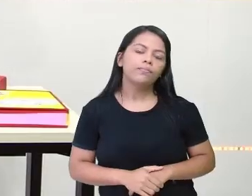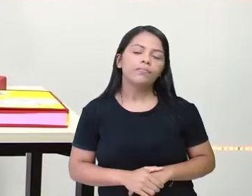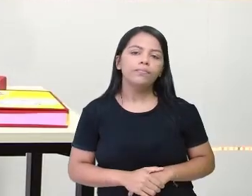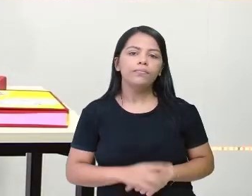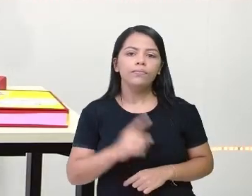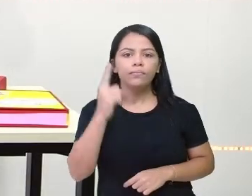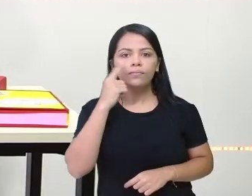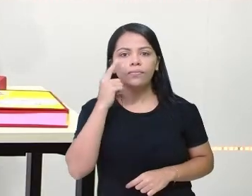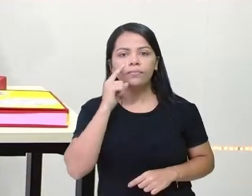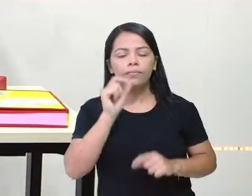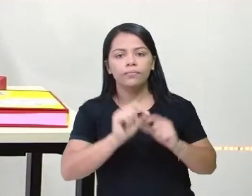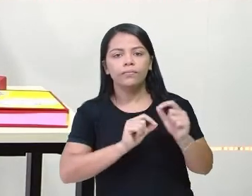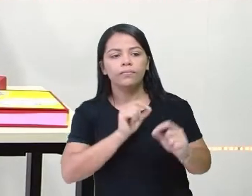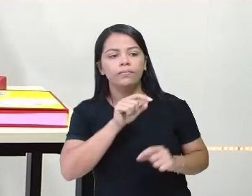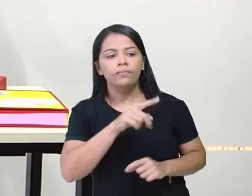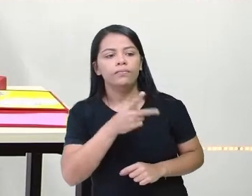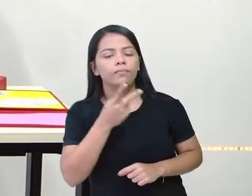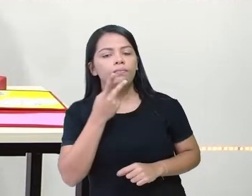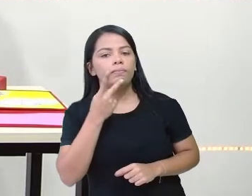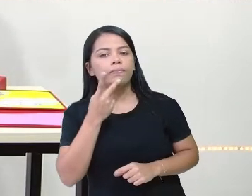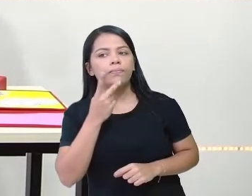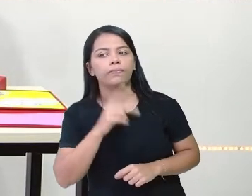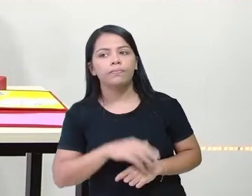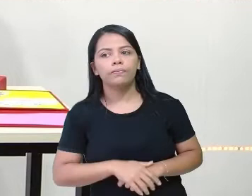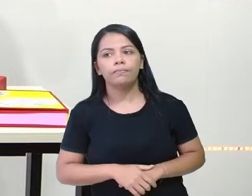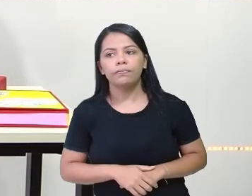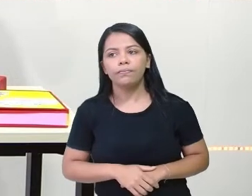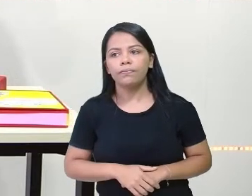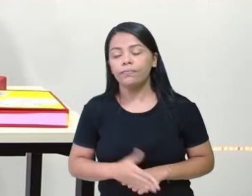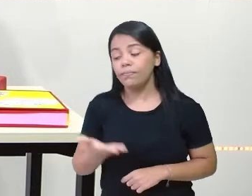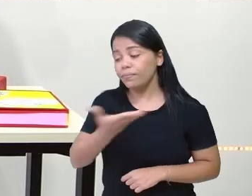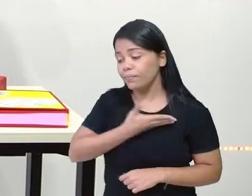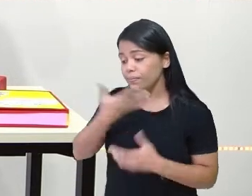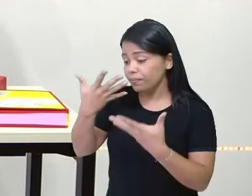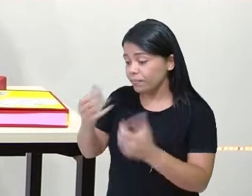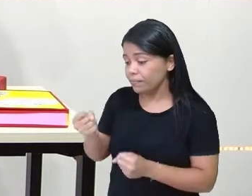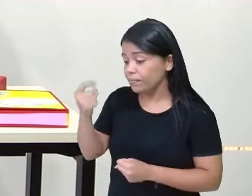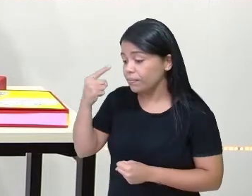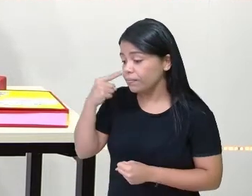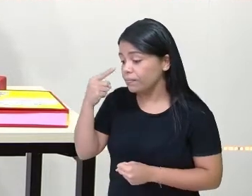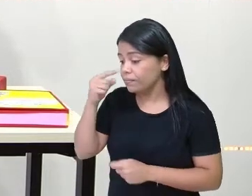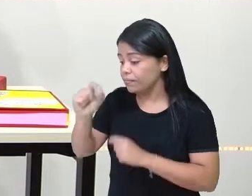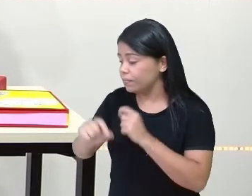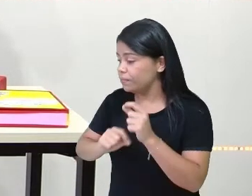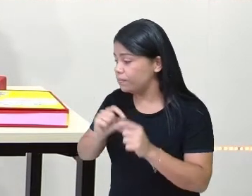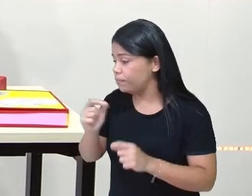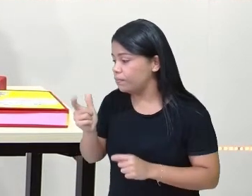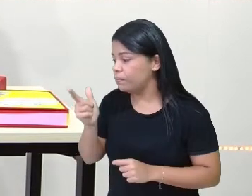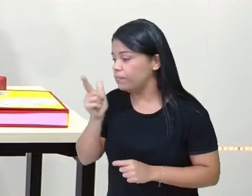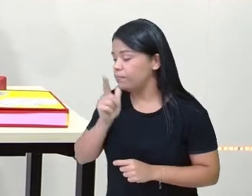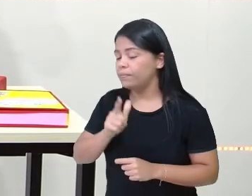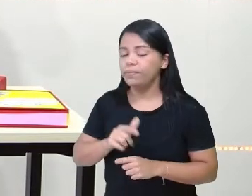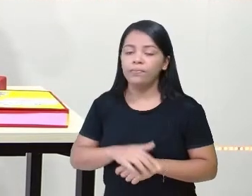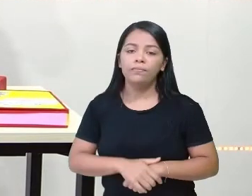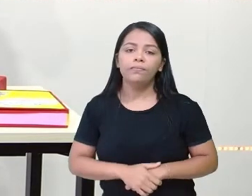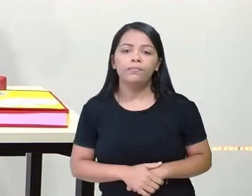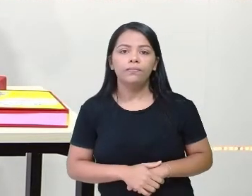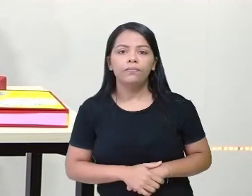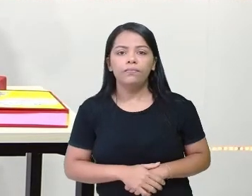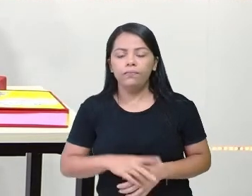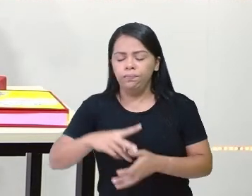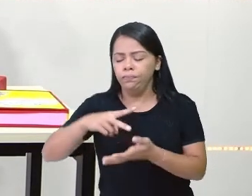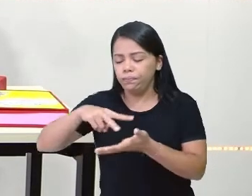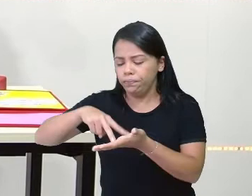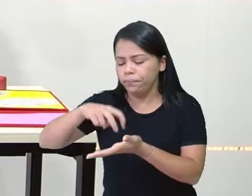aí o que ele disse. Compadre, vamos ver quem dá um pulo, um pulo